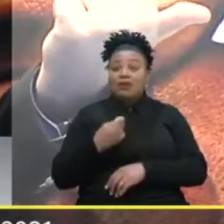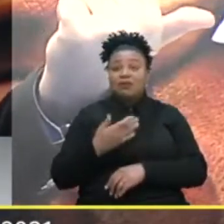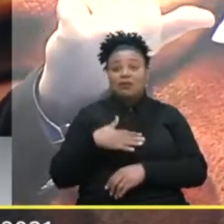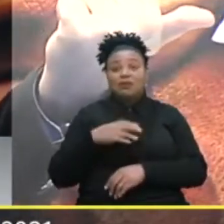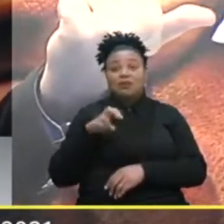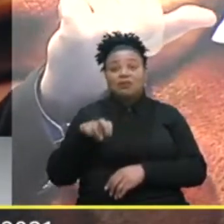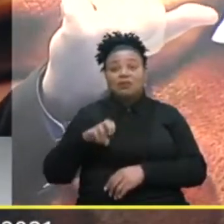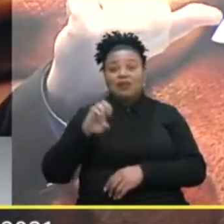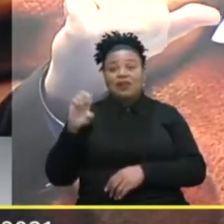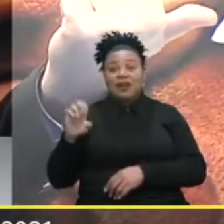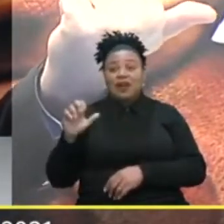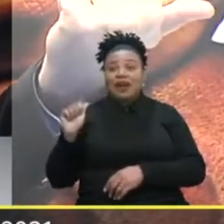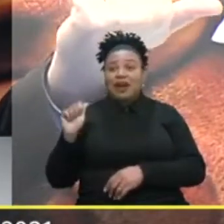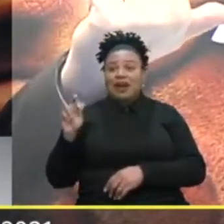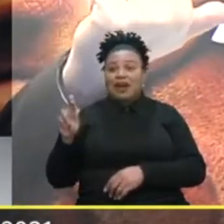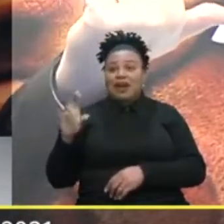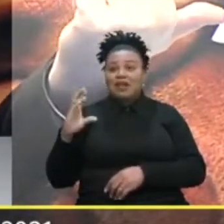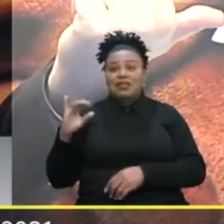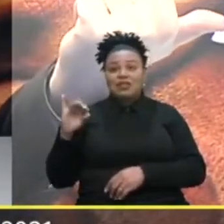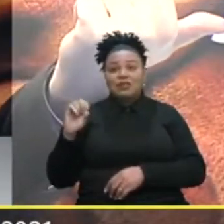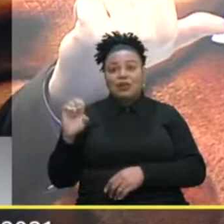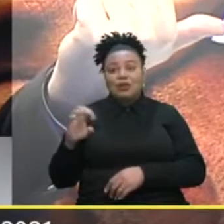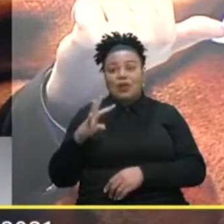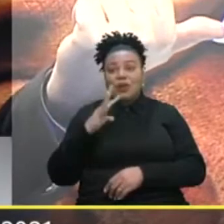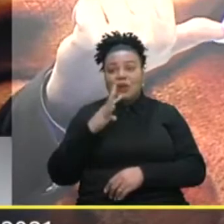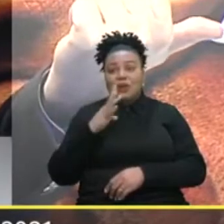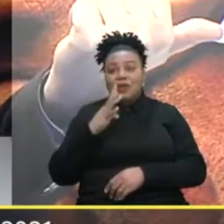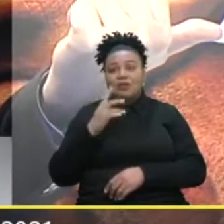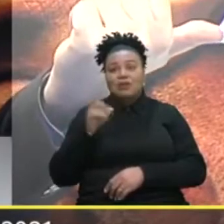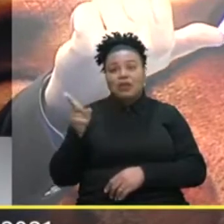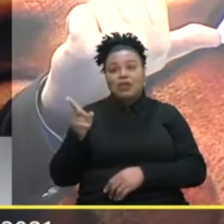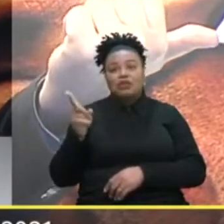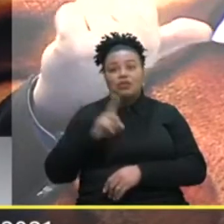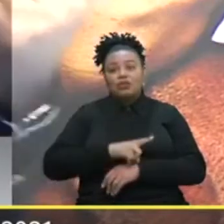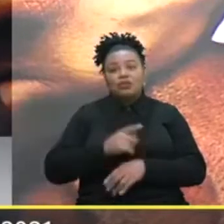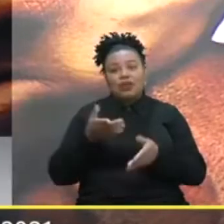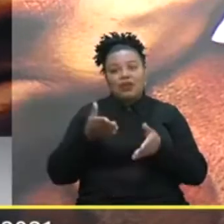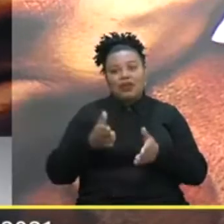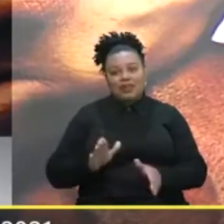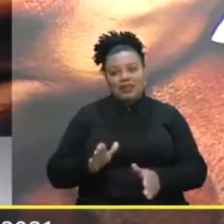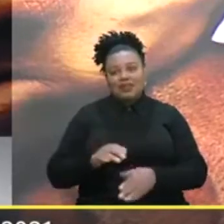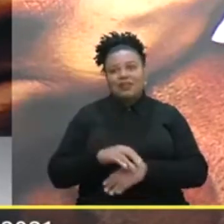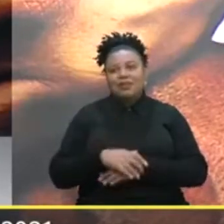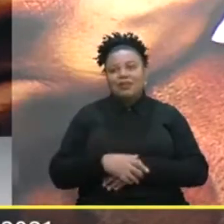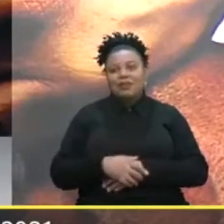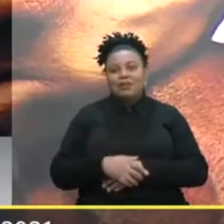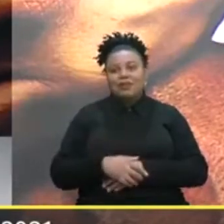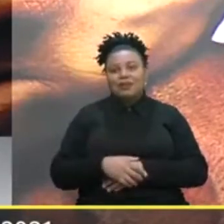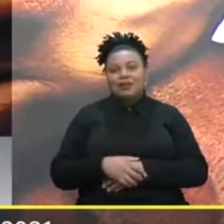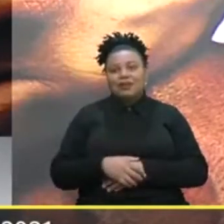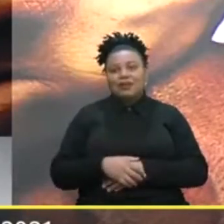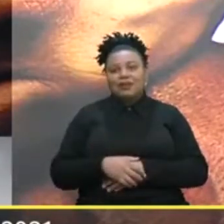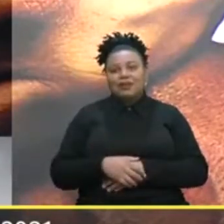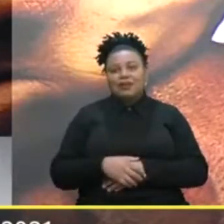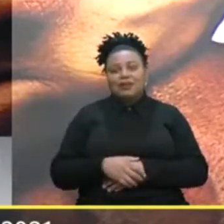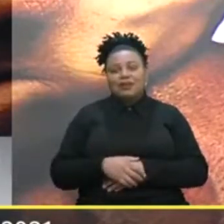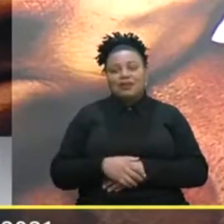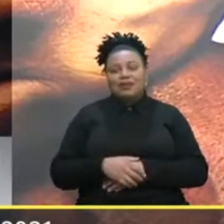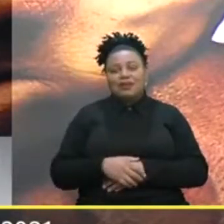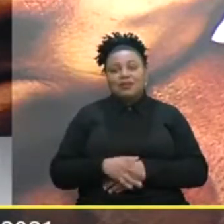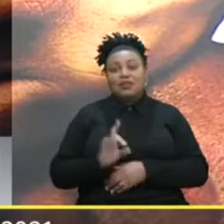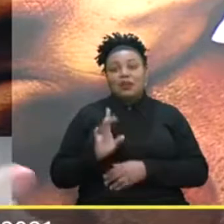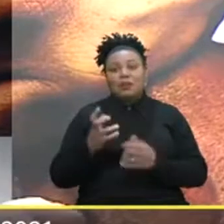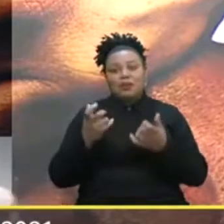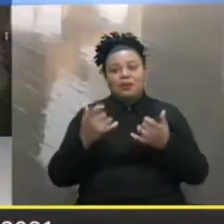esquerdo Aqui o Arsione Que eu conheço ele Desde o dia Que ele nasceu É verdade Pra explicar pro nosso